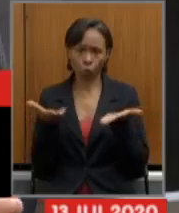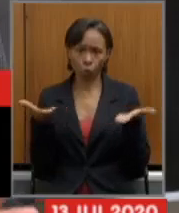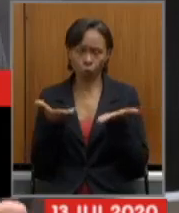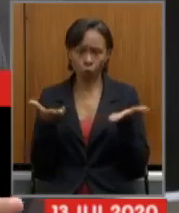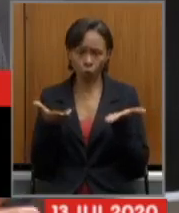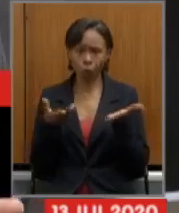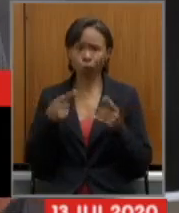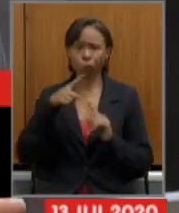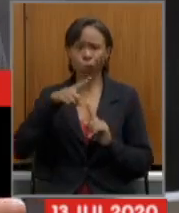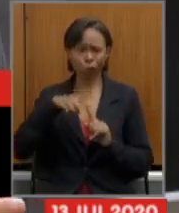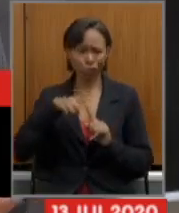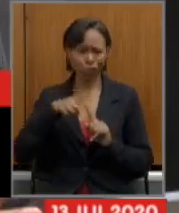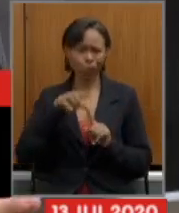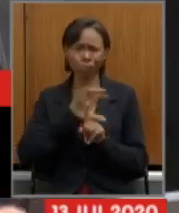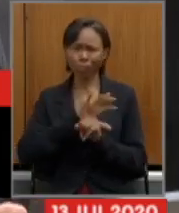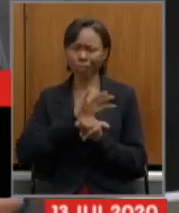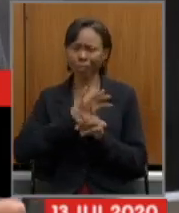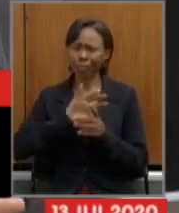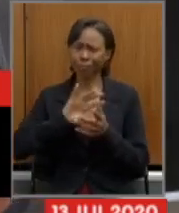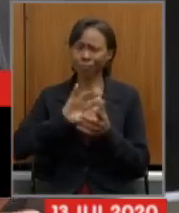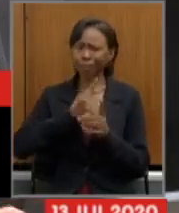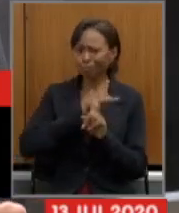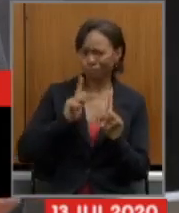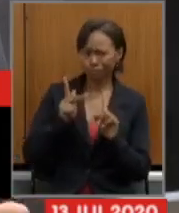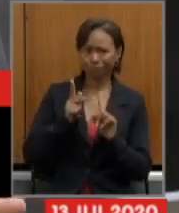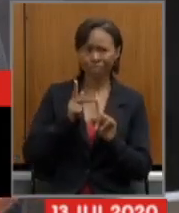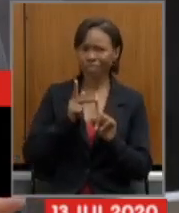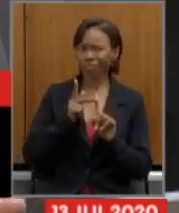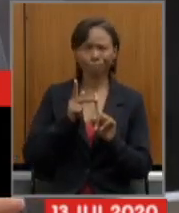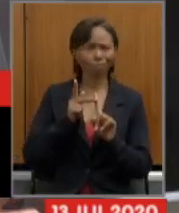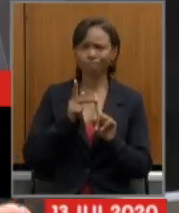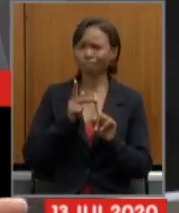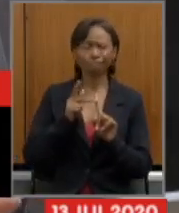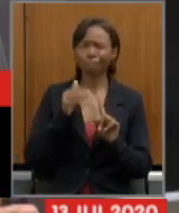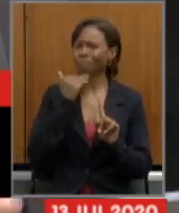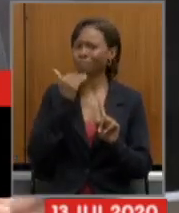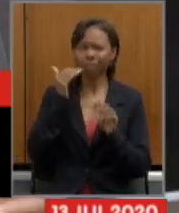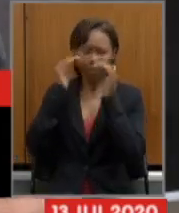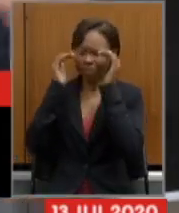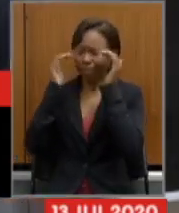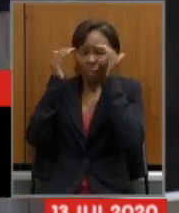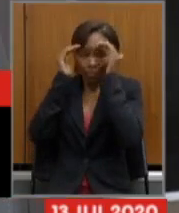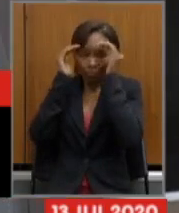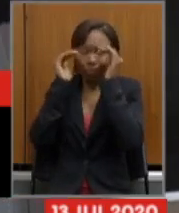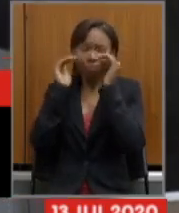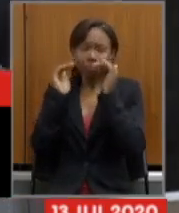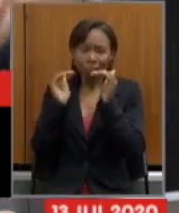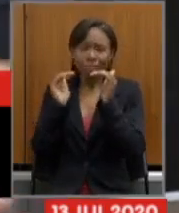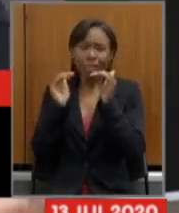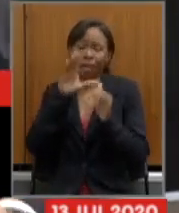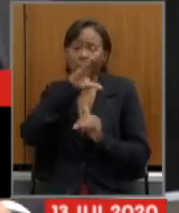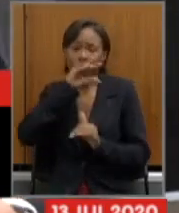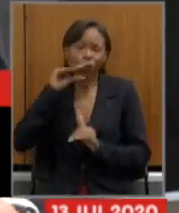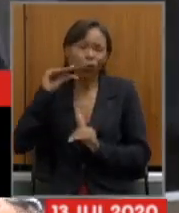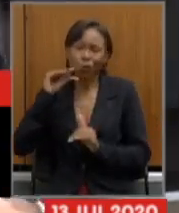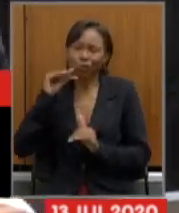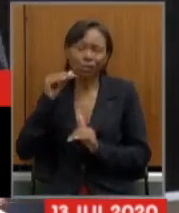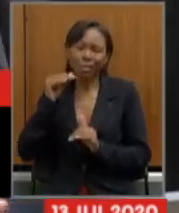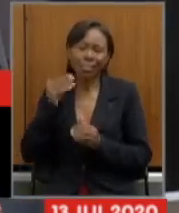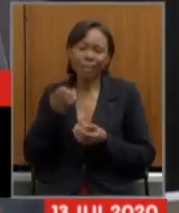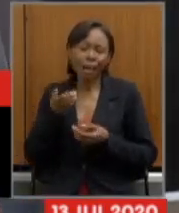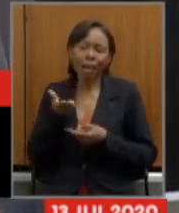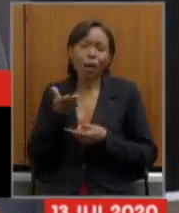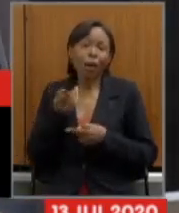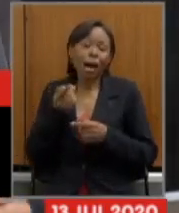não será possível cumprir a promessa previdenciária aos servidores estaduais quando esses chegarem ao final de sua carreira